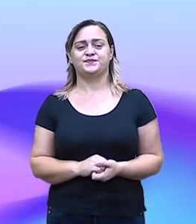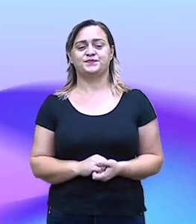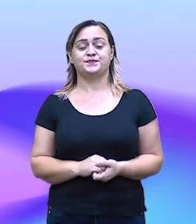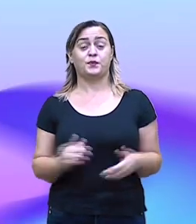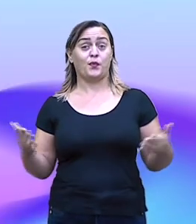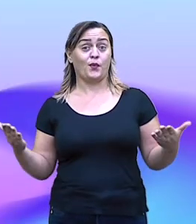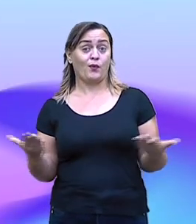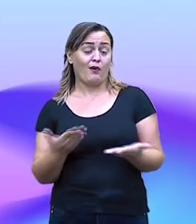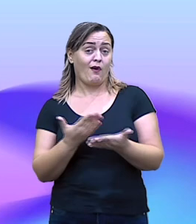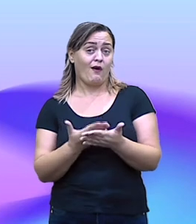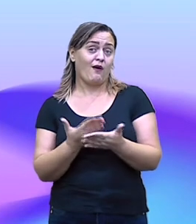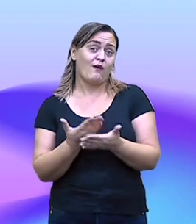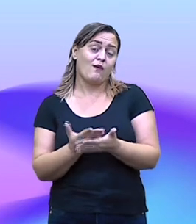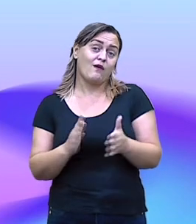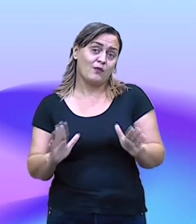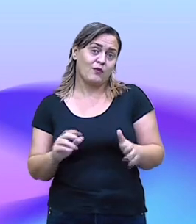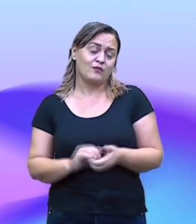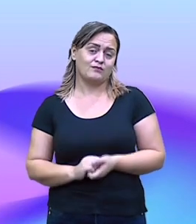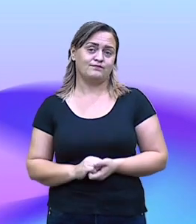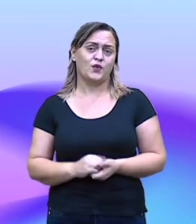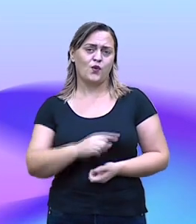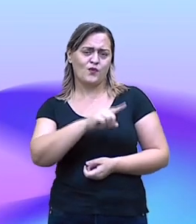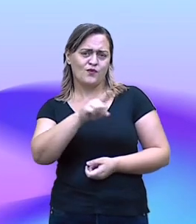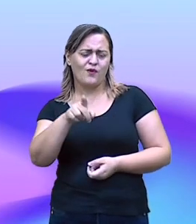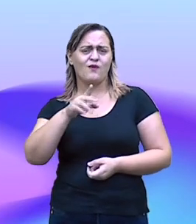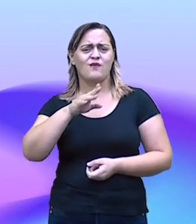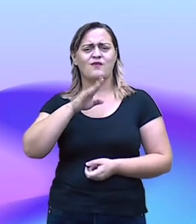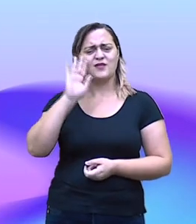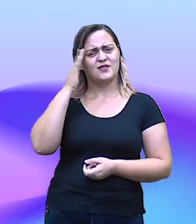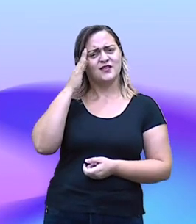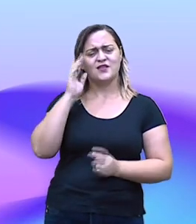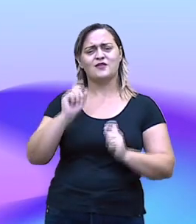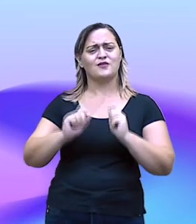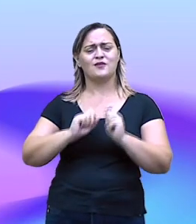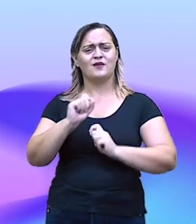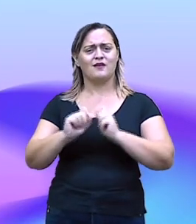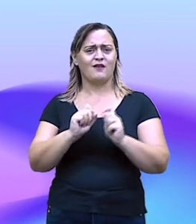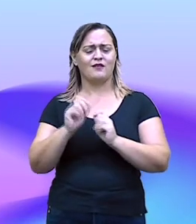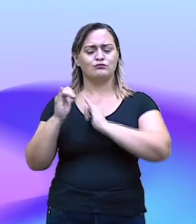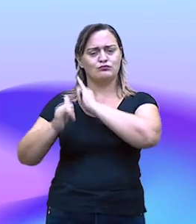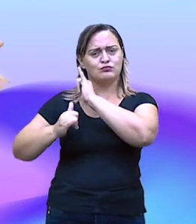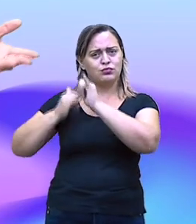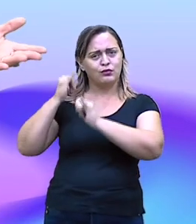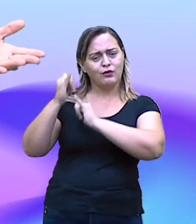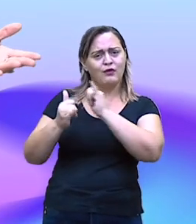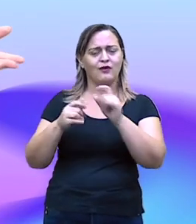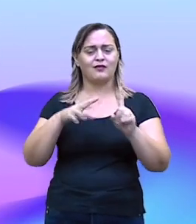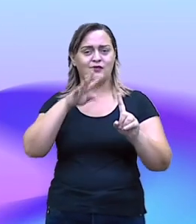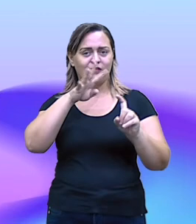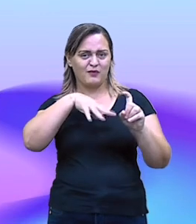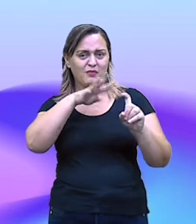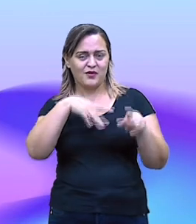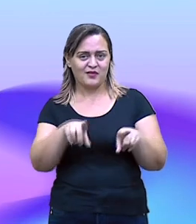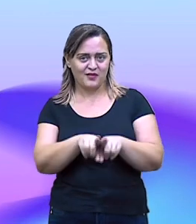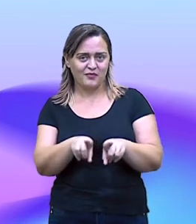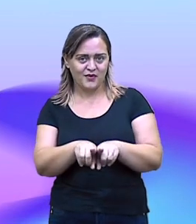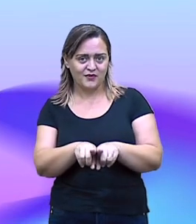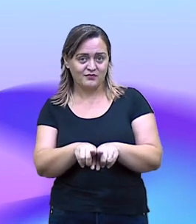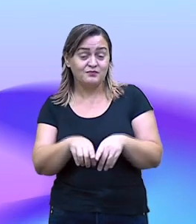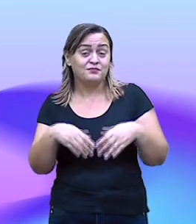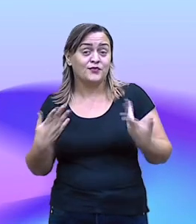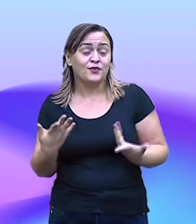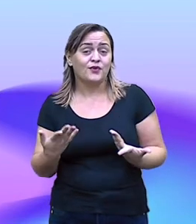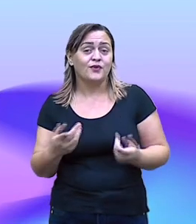aula. Eu espero ter contribuído aí para a compreensão e o aprendizado de vocês. E agora, o que vocês vão fazer?